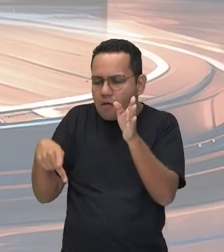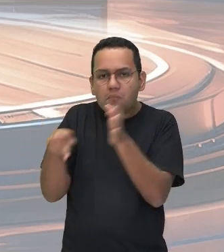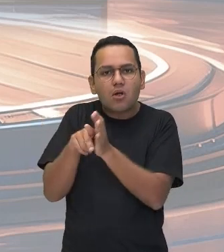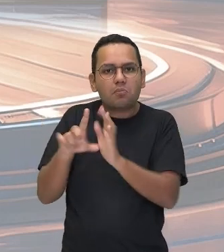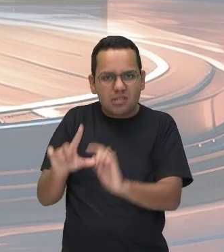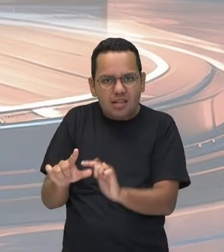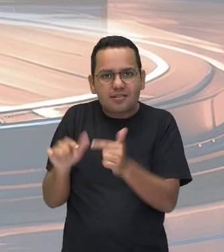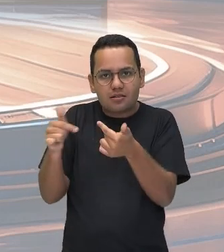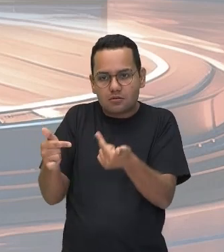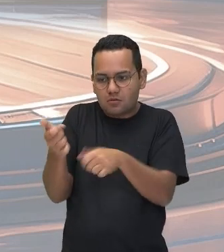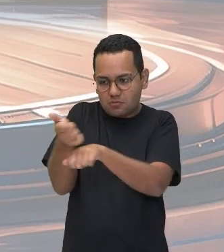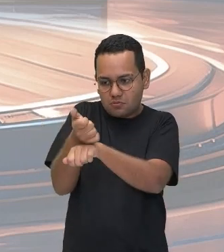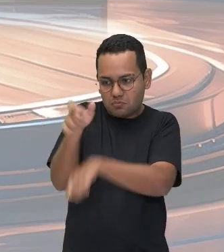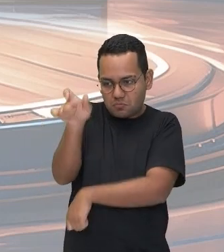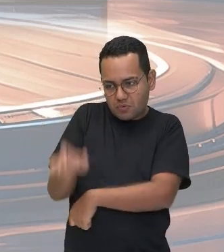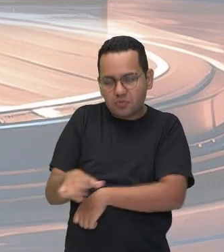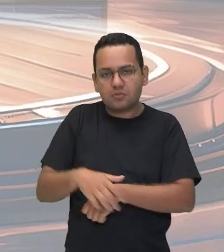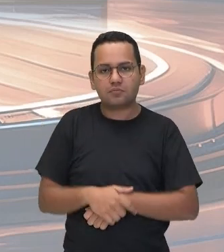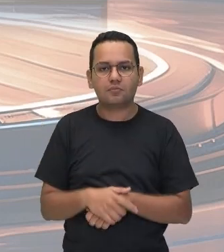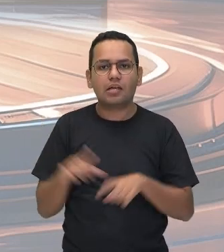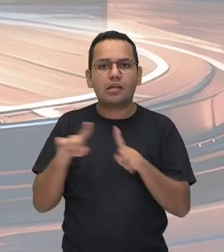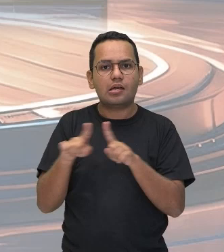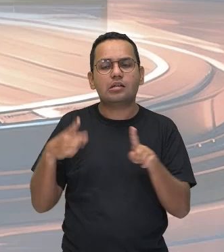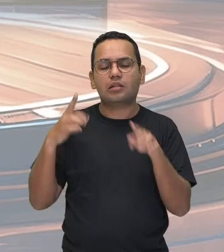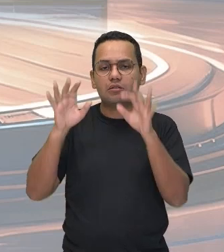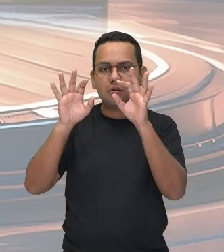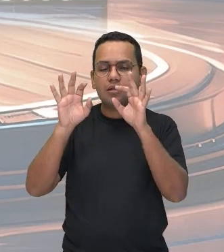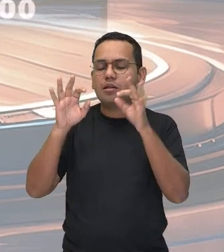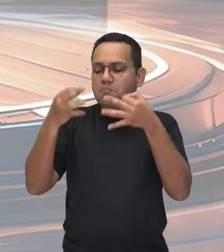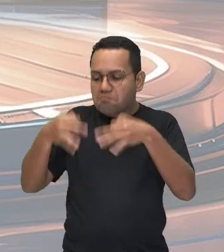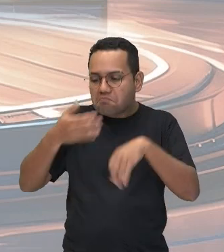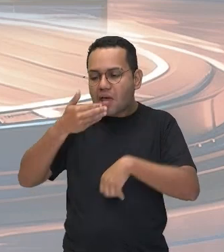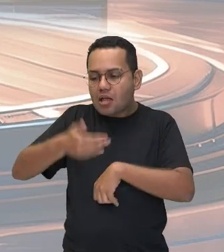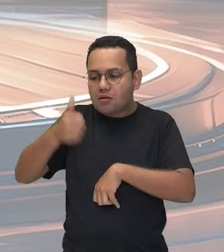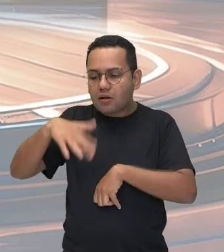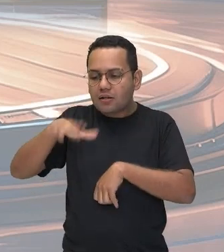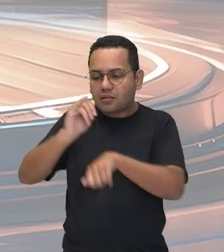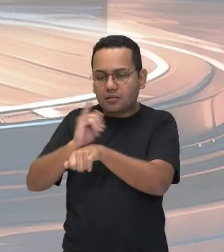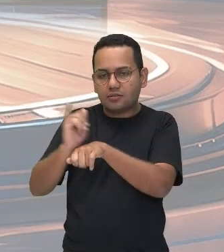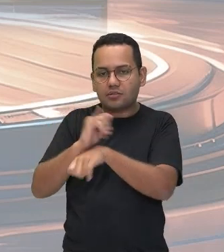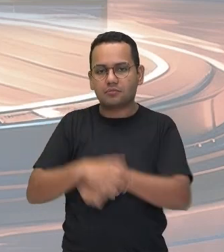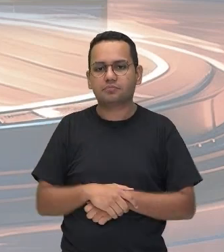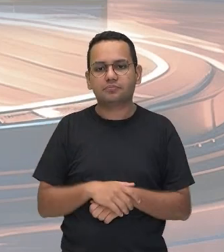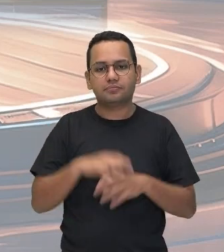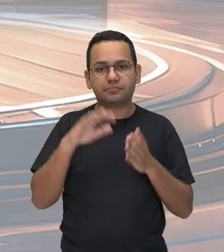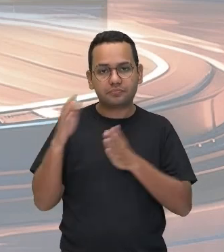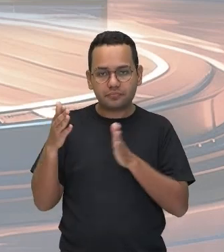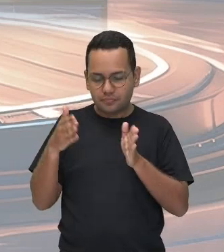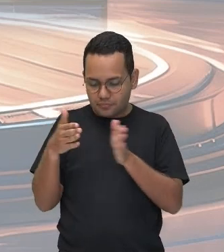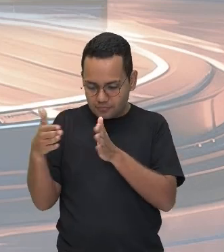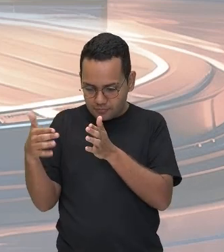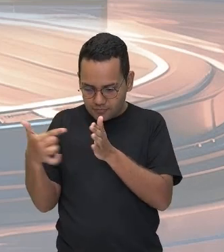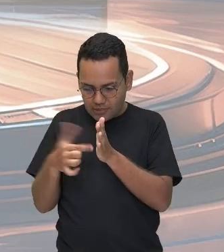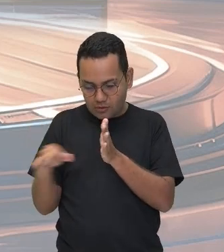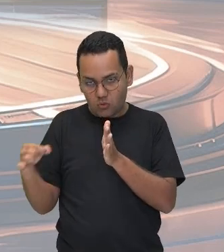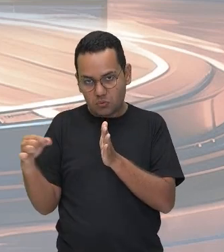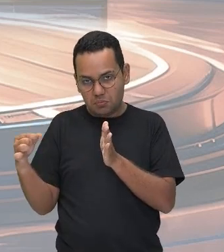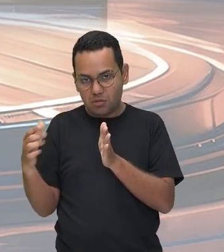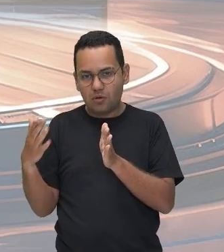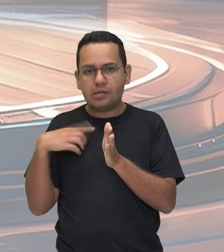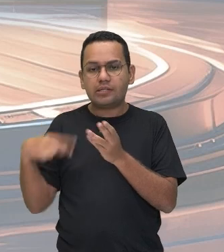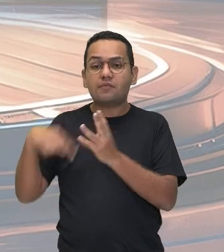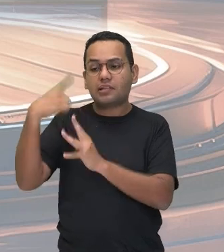aprimorando as rotinas de treinamento. Já no início dos anos 2000, o uso do racco no tênis e cricket